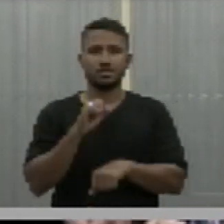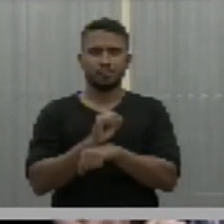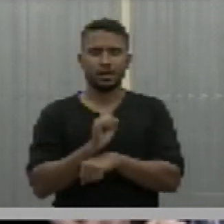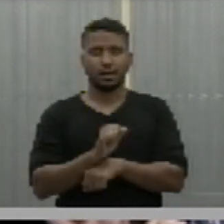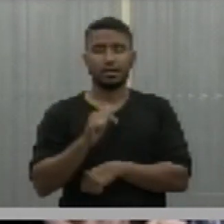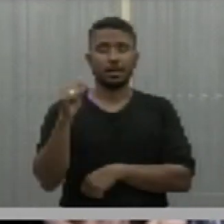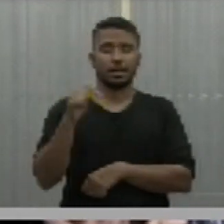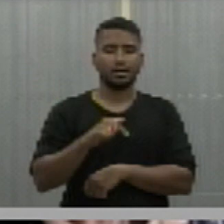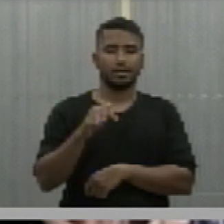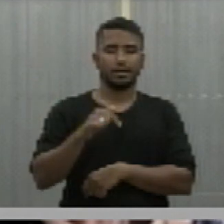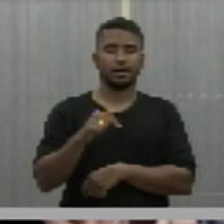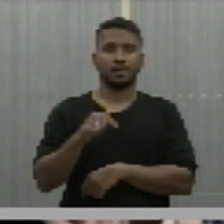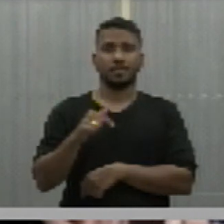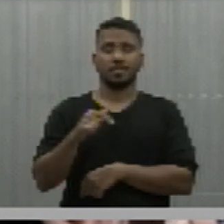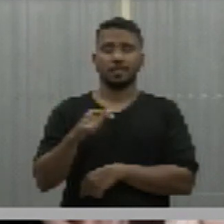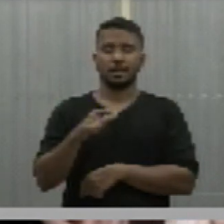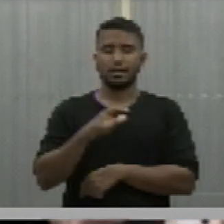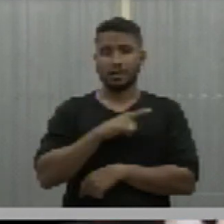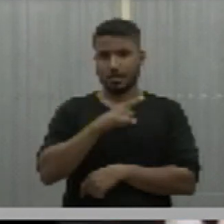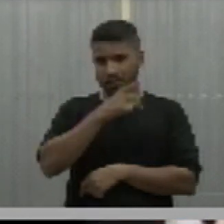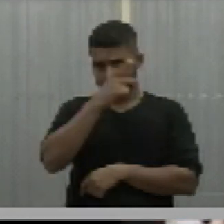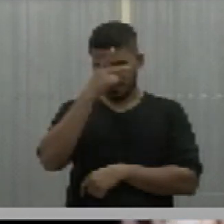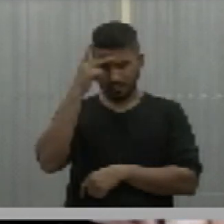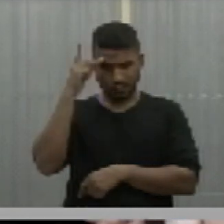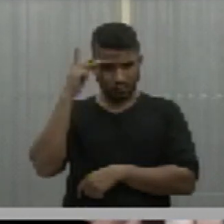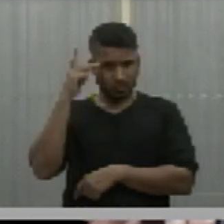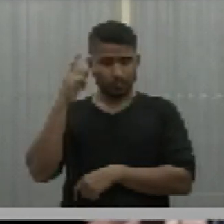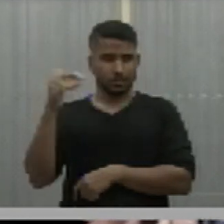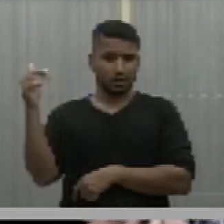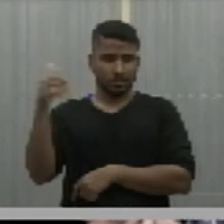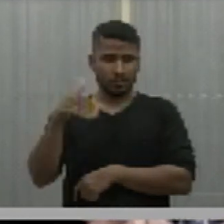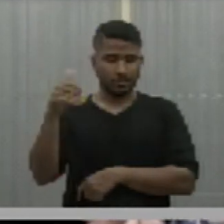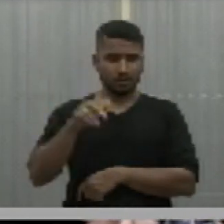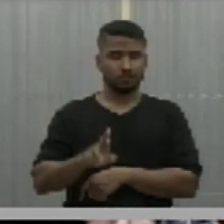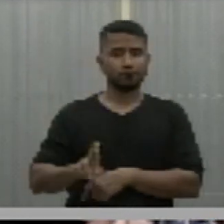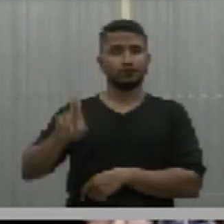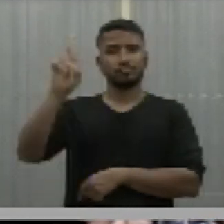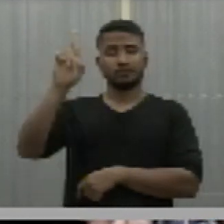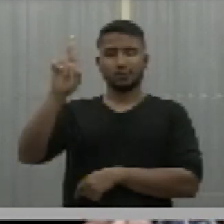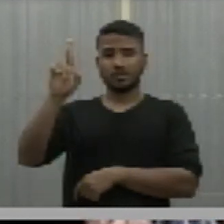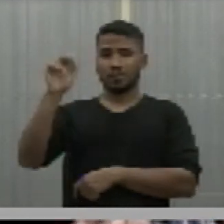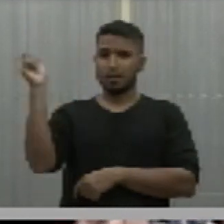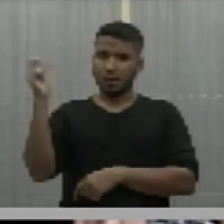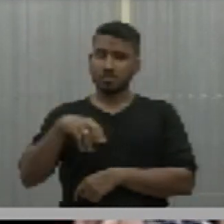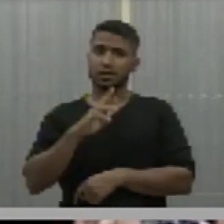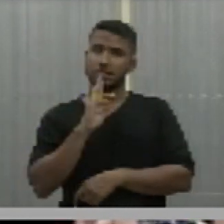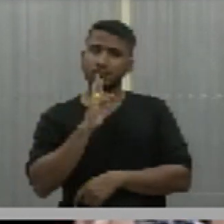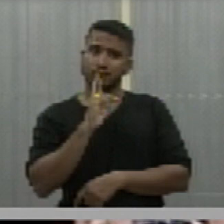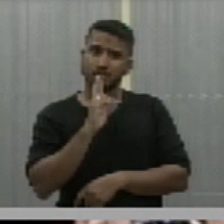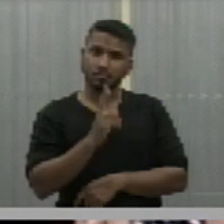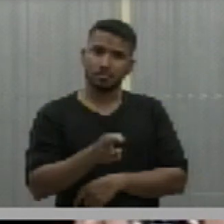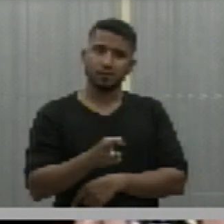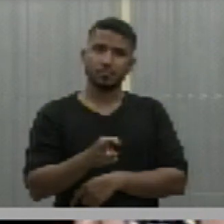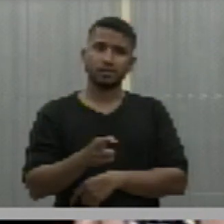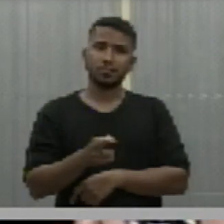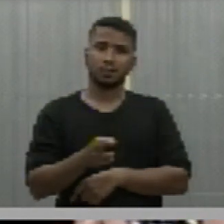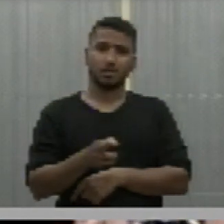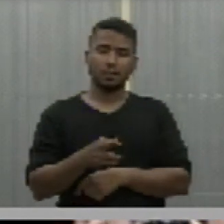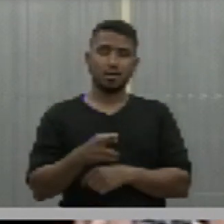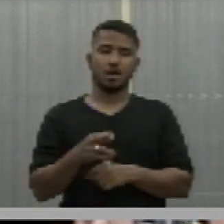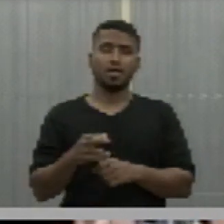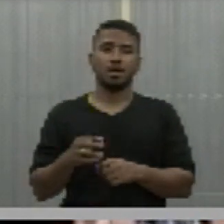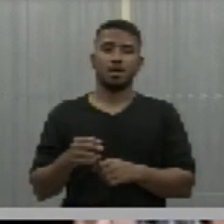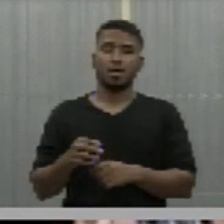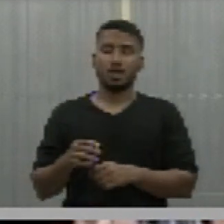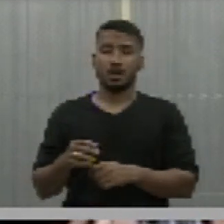venham as referências, as autoridades que respondem pelo sistema único